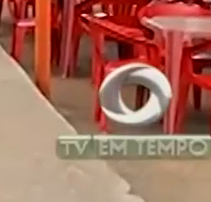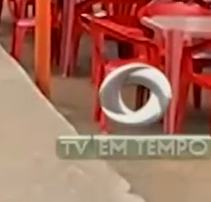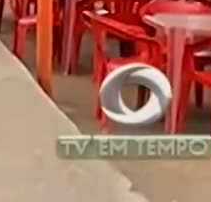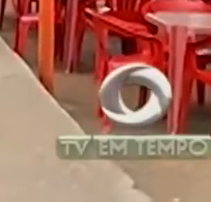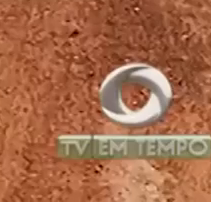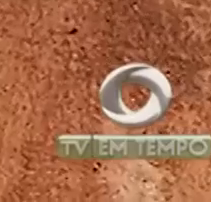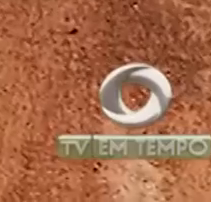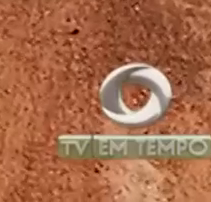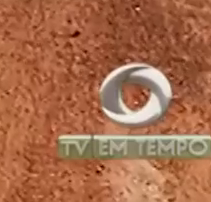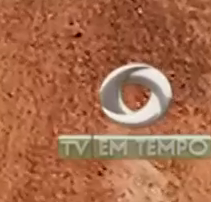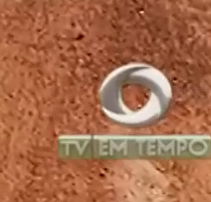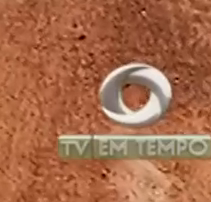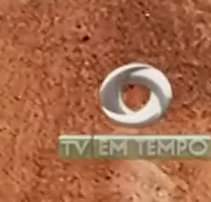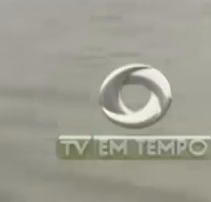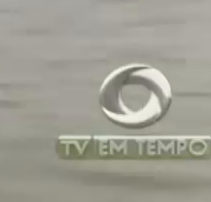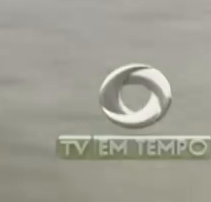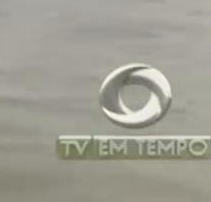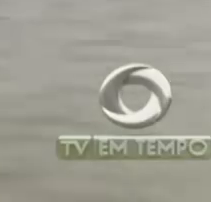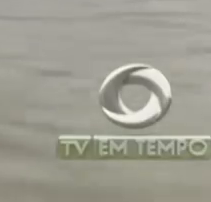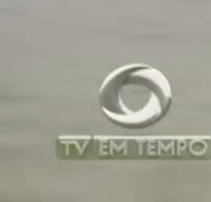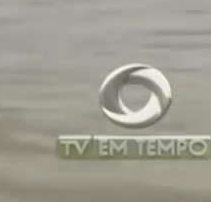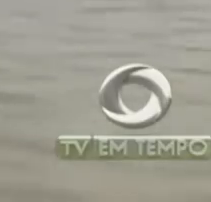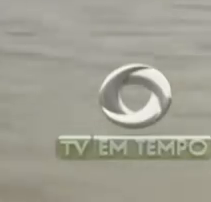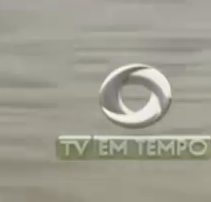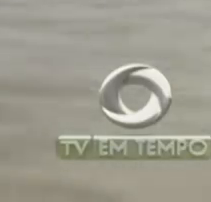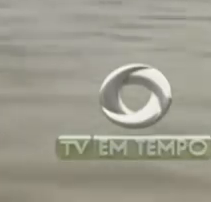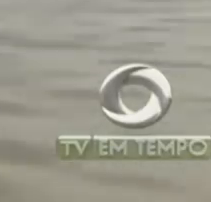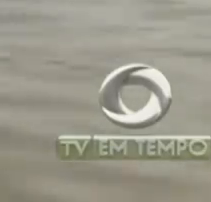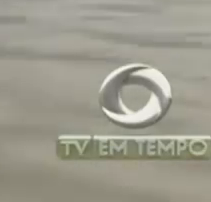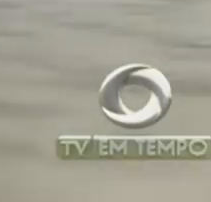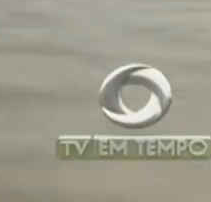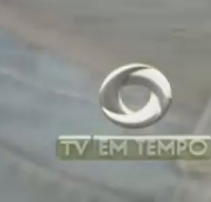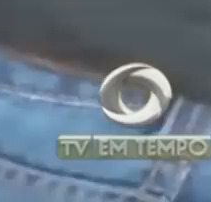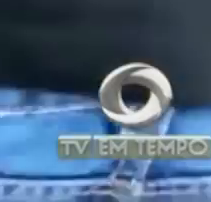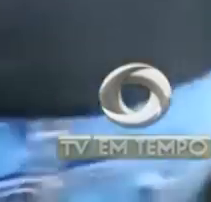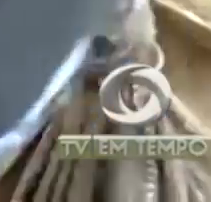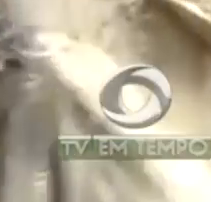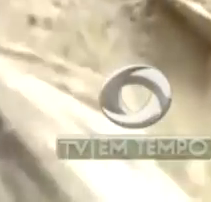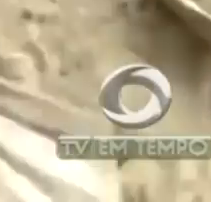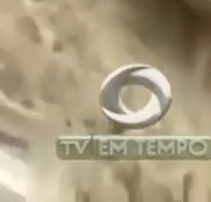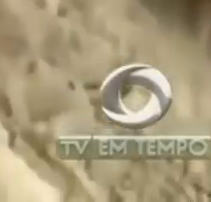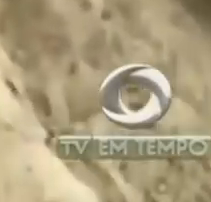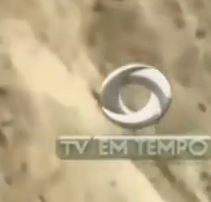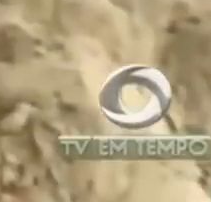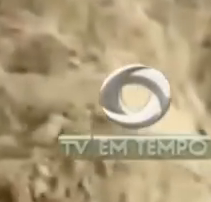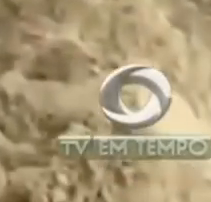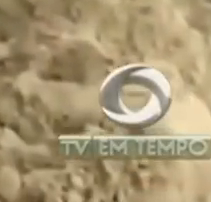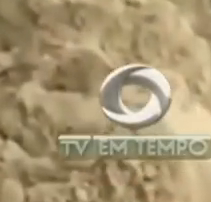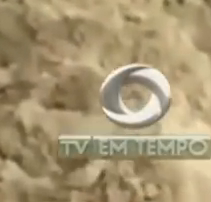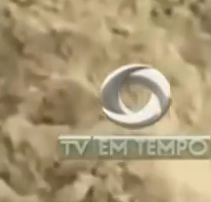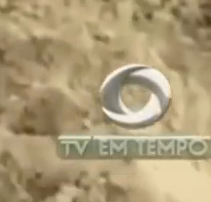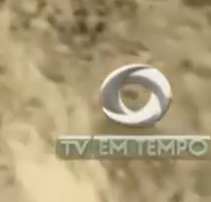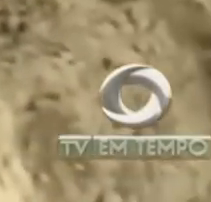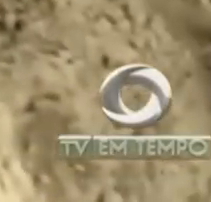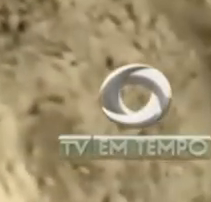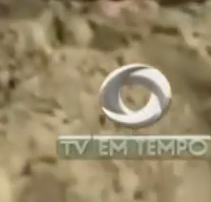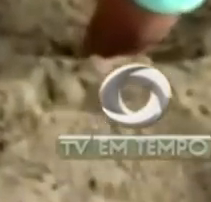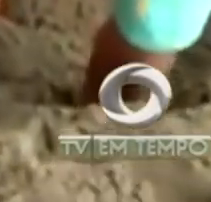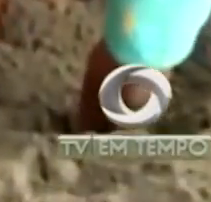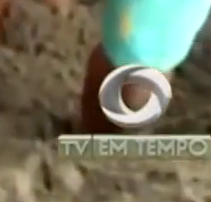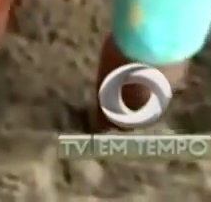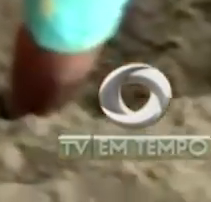tráfico de drogas. As estradas e rios são usados pelos traficantes que trazem a droga da fronteira com Peru e Colômbia.